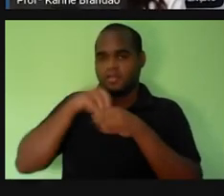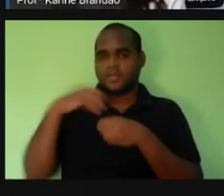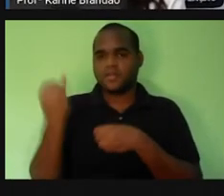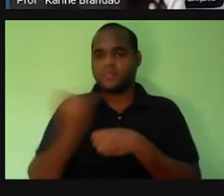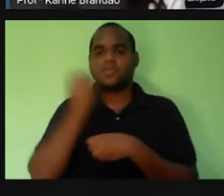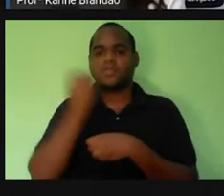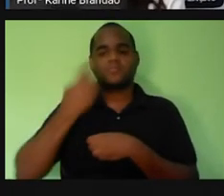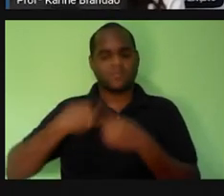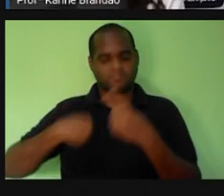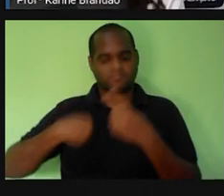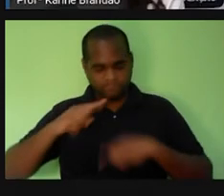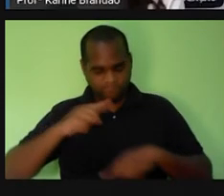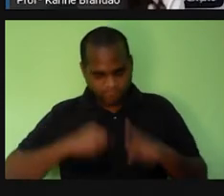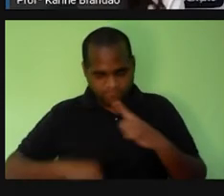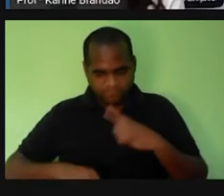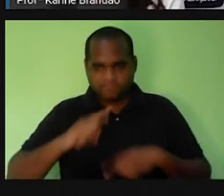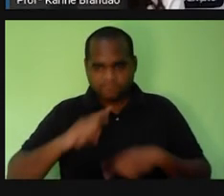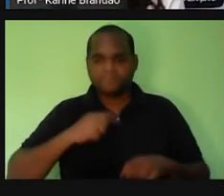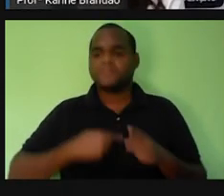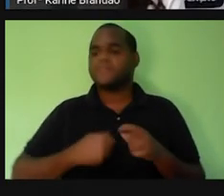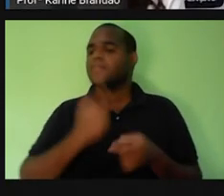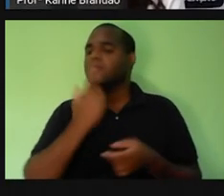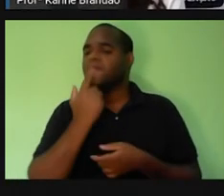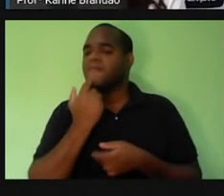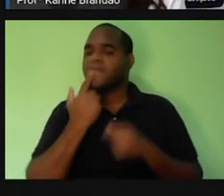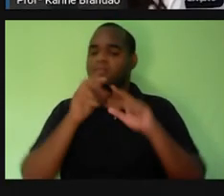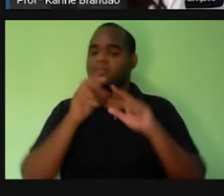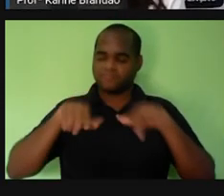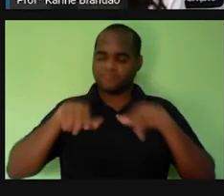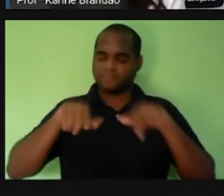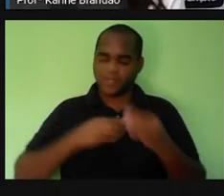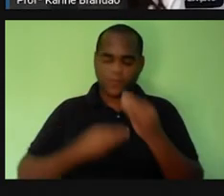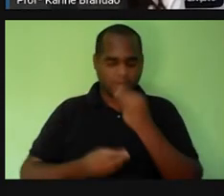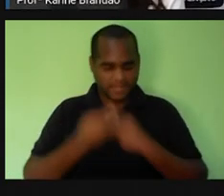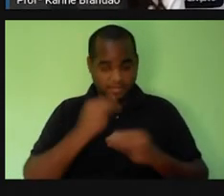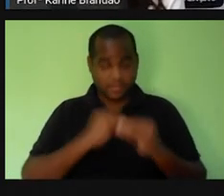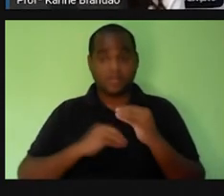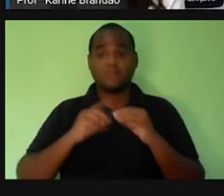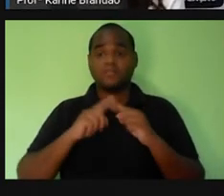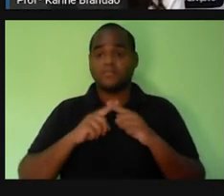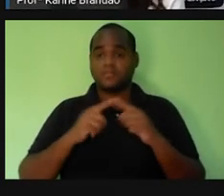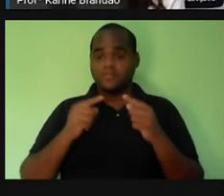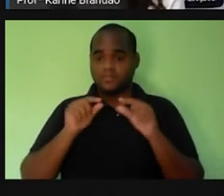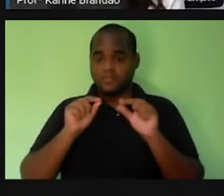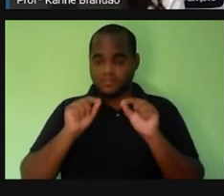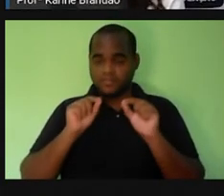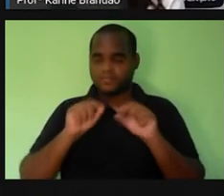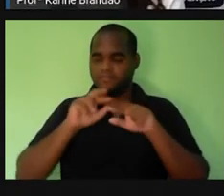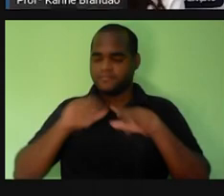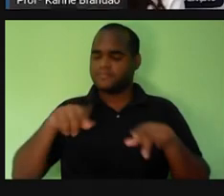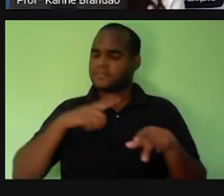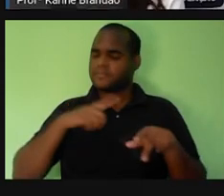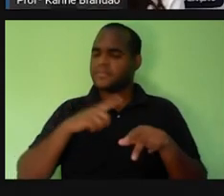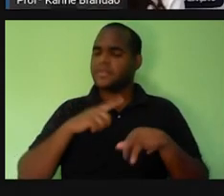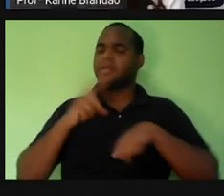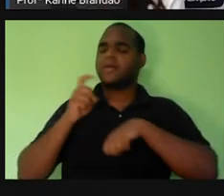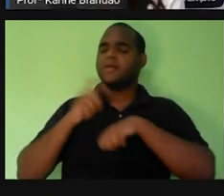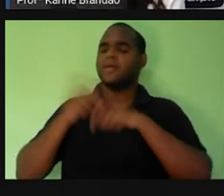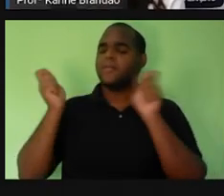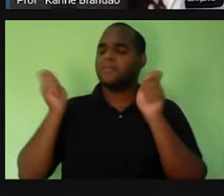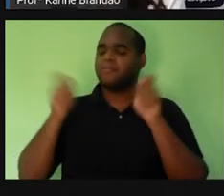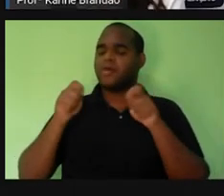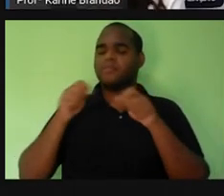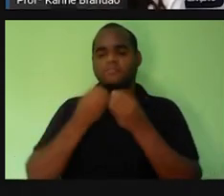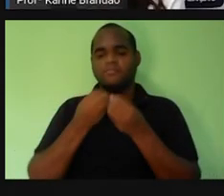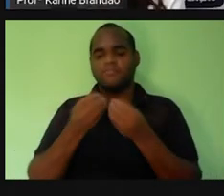digestão, para a digestão dos nossos alimentos, né? Ela vai armazenar a bile por um tempo e depois ela vai transportar, né?